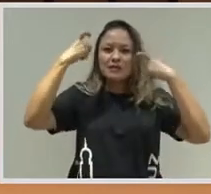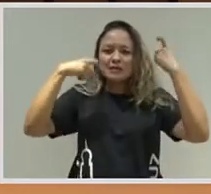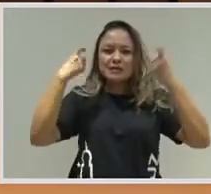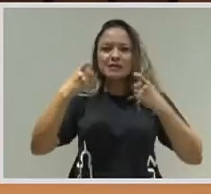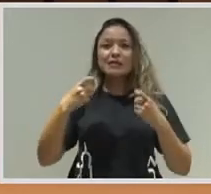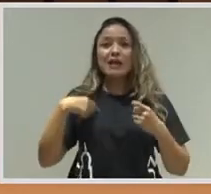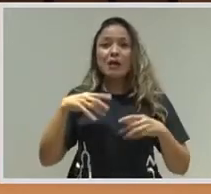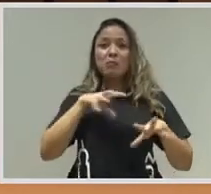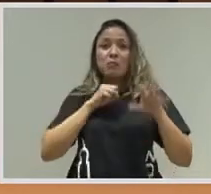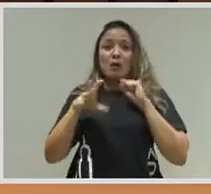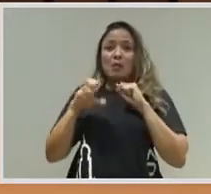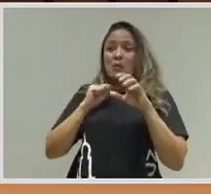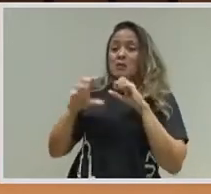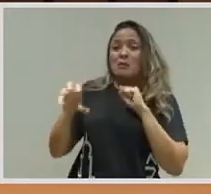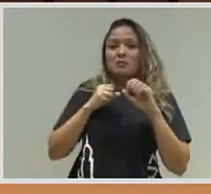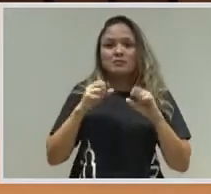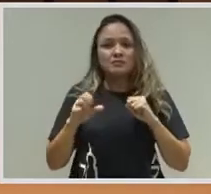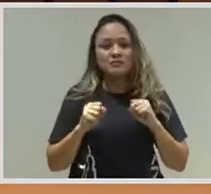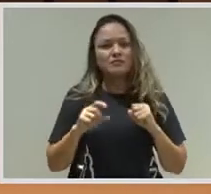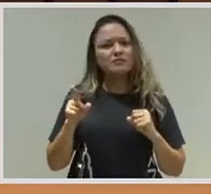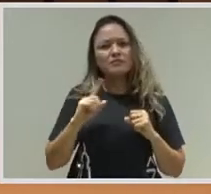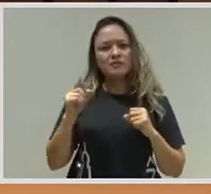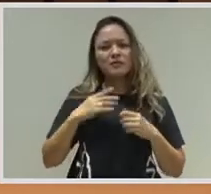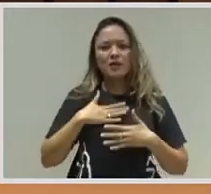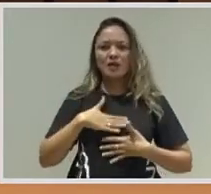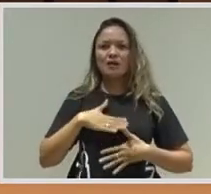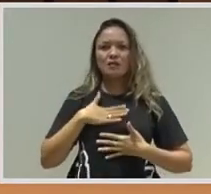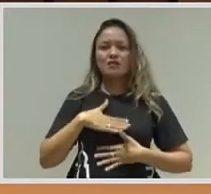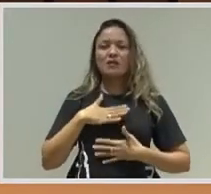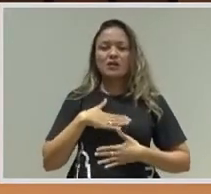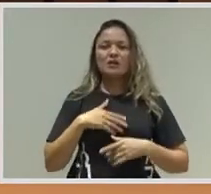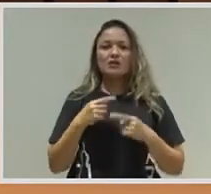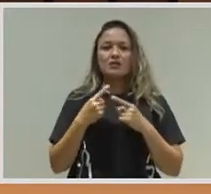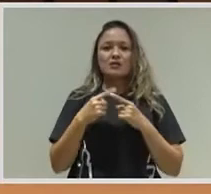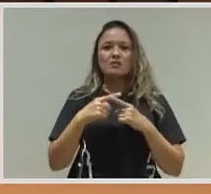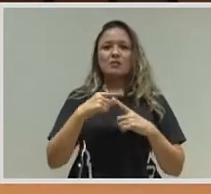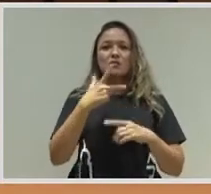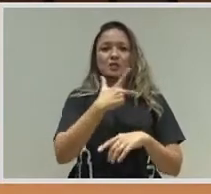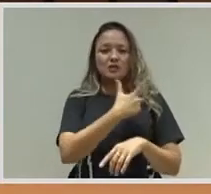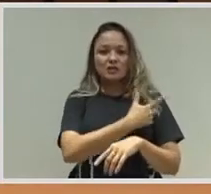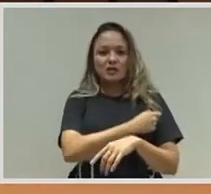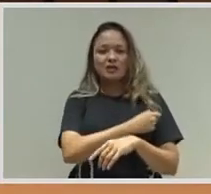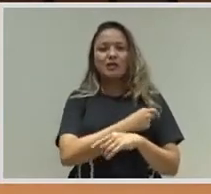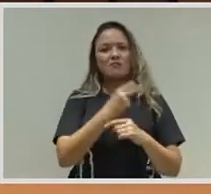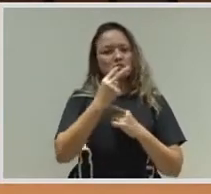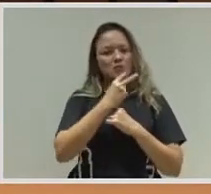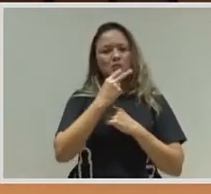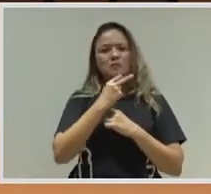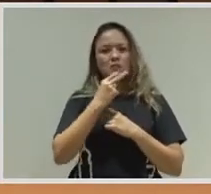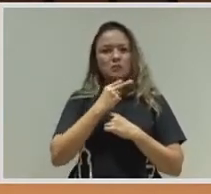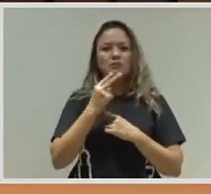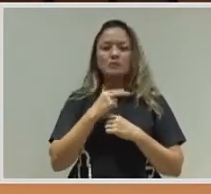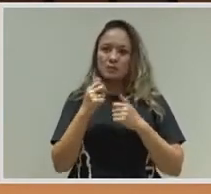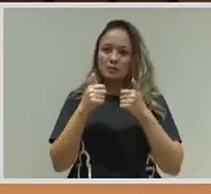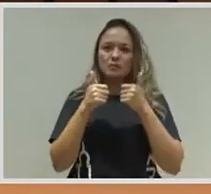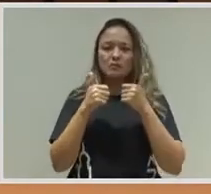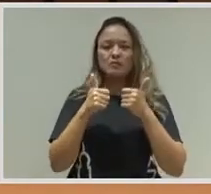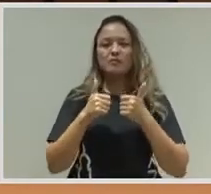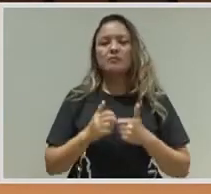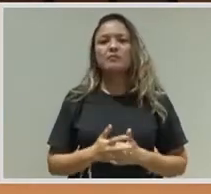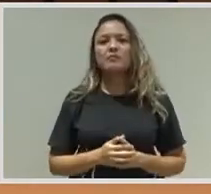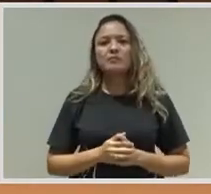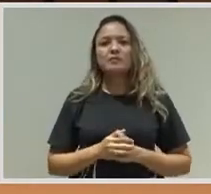acompanhado, uma vacina que tem mostrado, inclusive, uma resposta, não só de anticorpos, mas de proteção